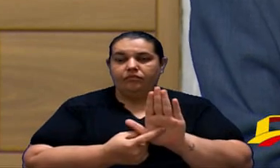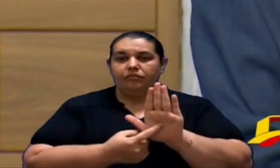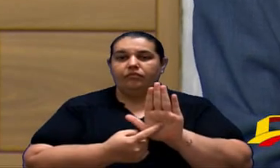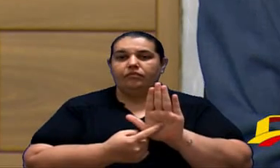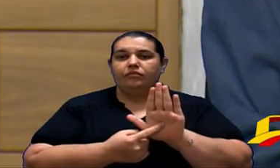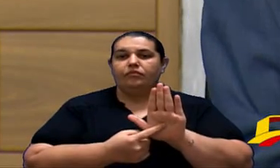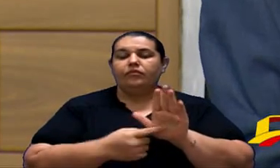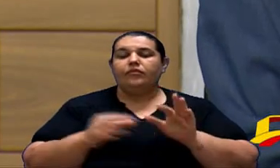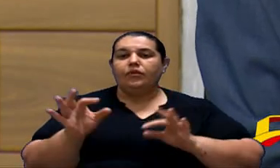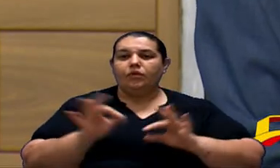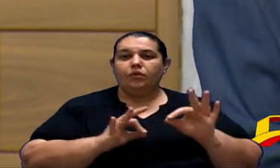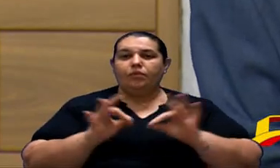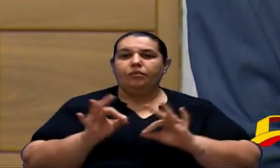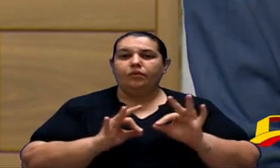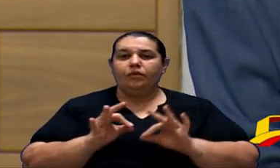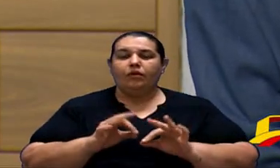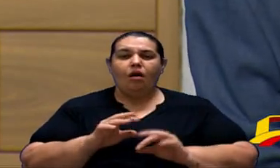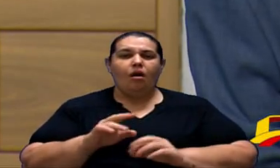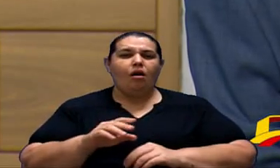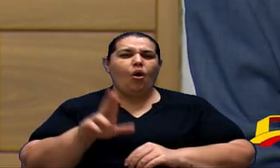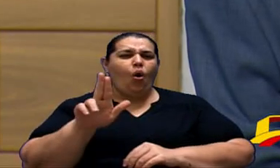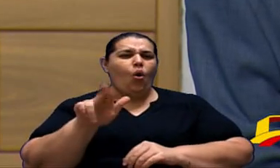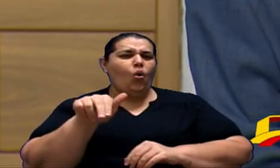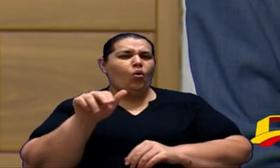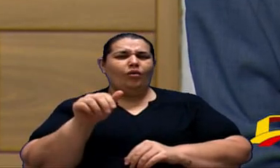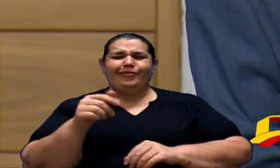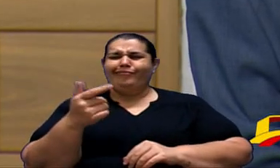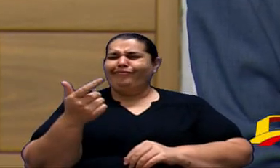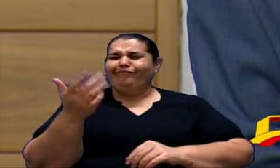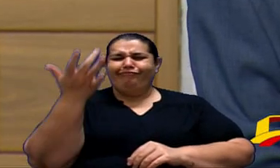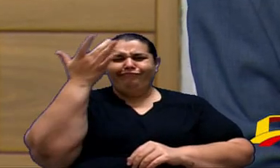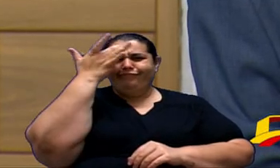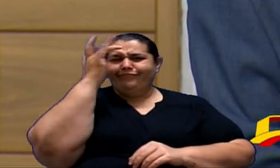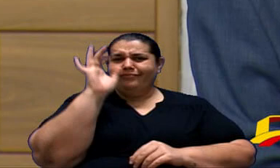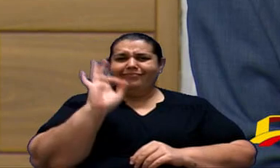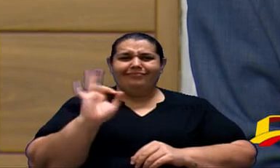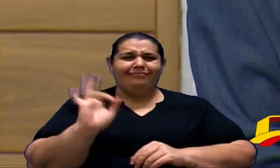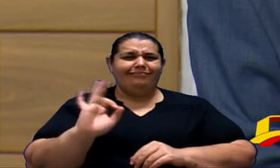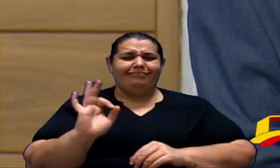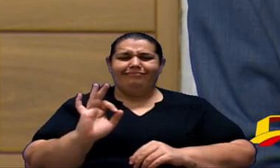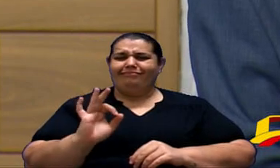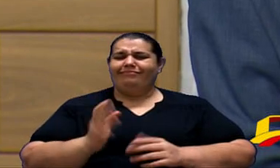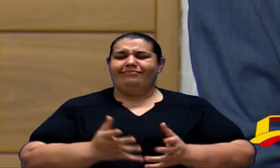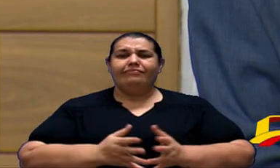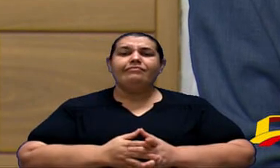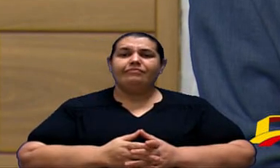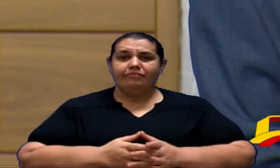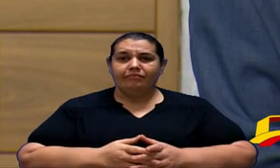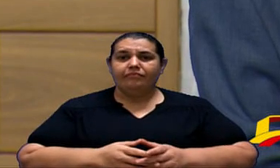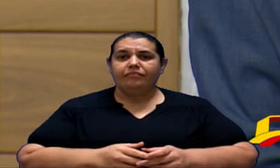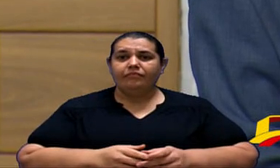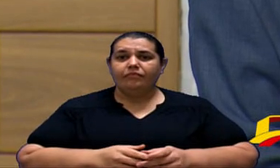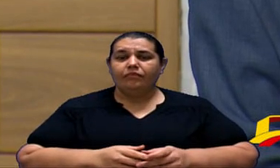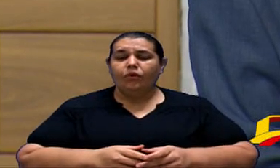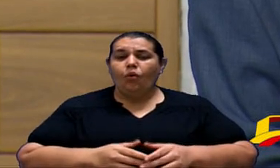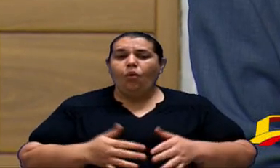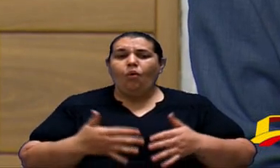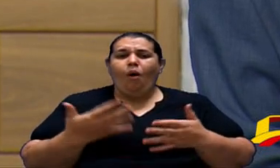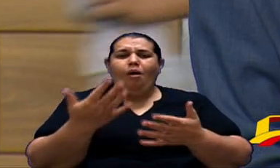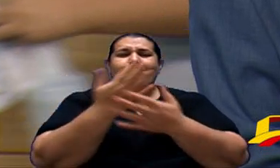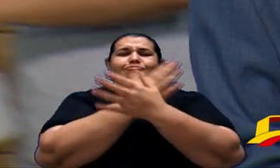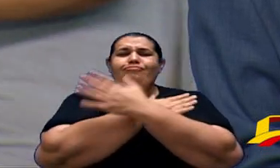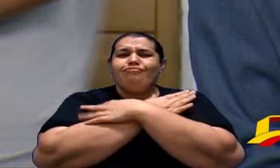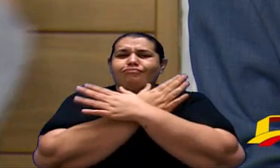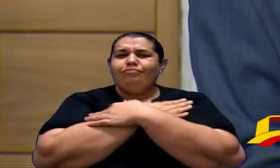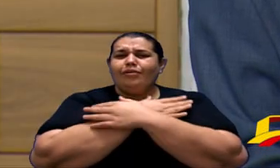esse projeto eu acho que ele nunca ele não tem noção do tamanho desemprego que ele iria